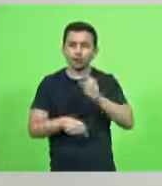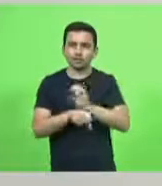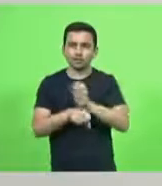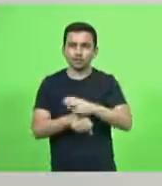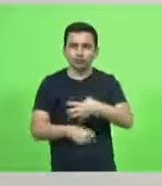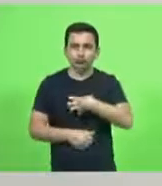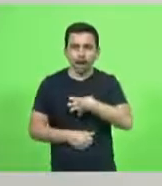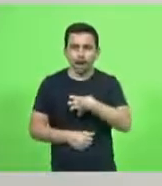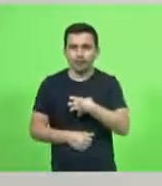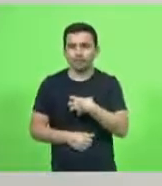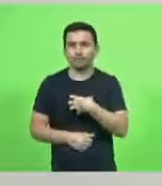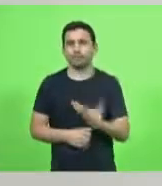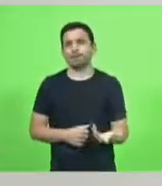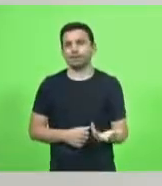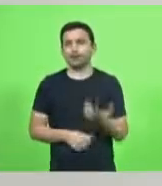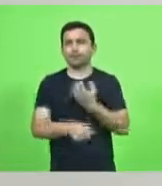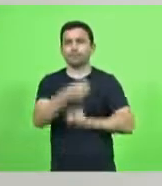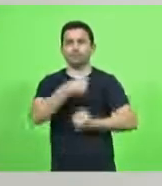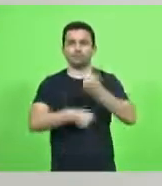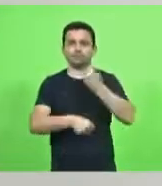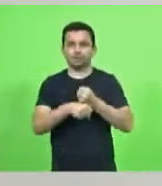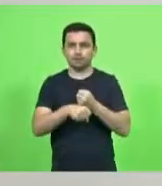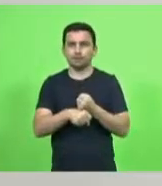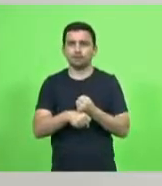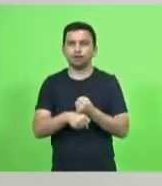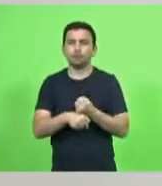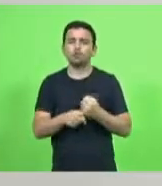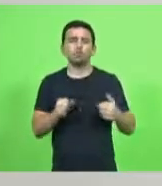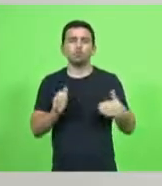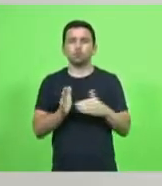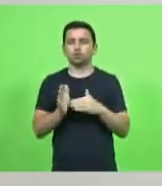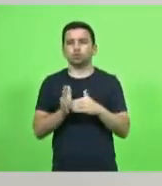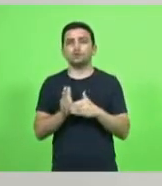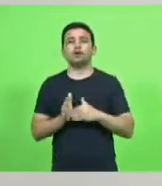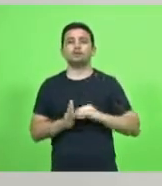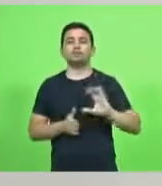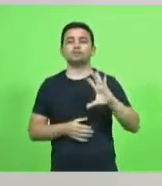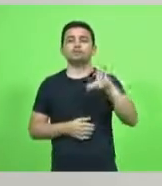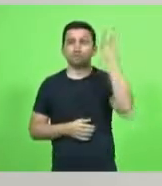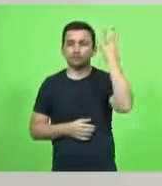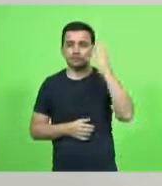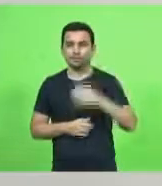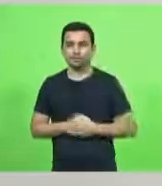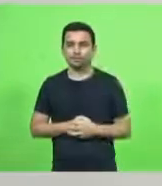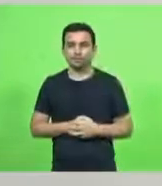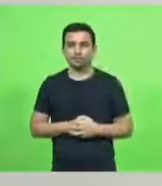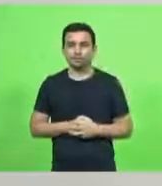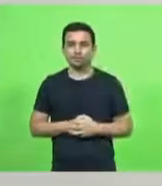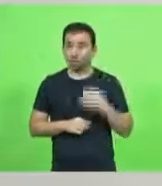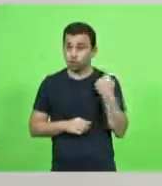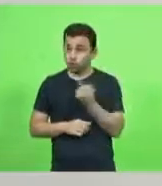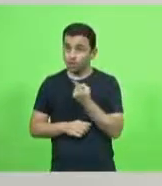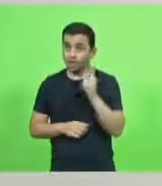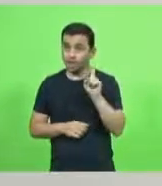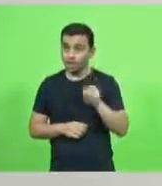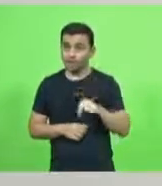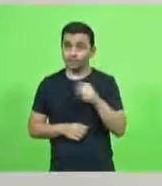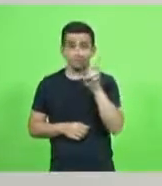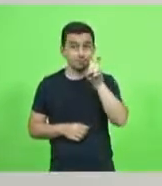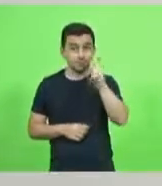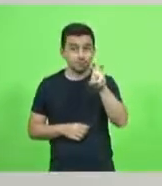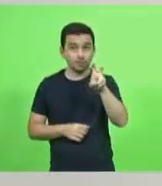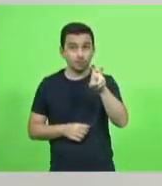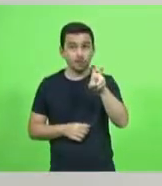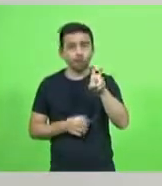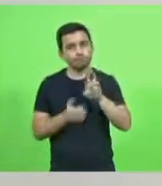retrasar no ano passado quando foi a última vez que mamãe foi nós éramos em quatro nós éramos em cinco ficamos